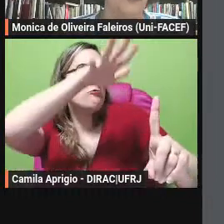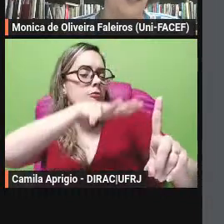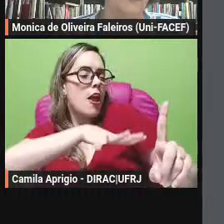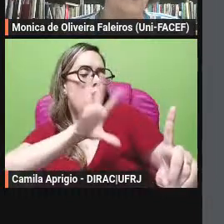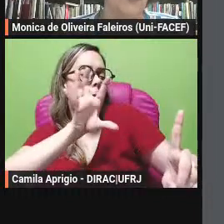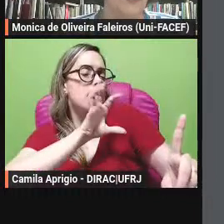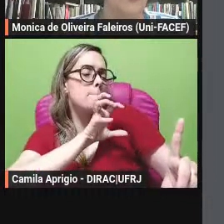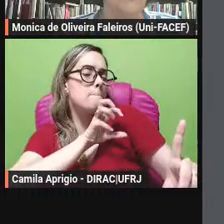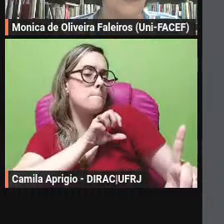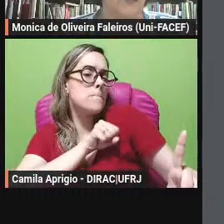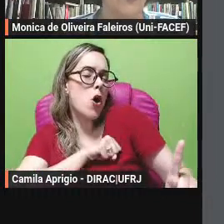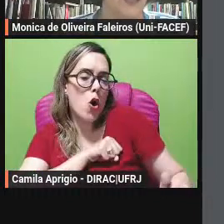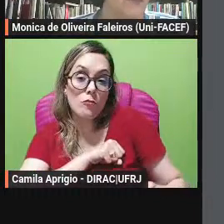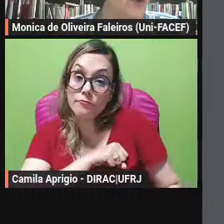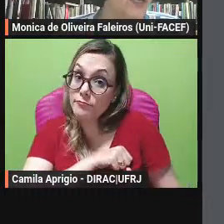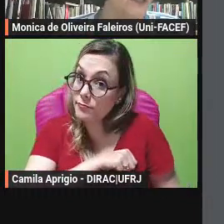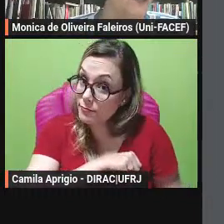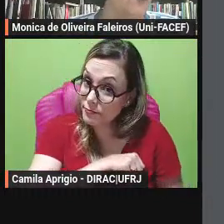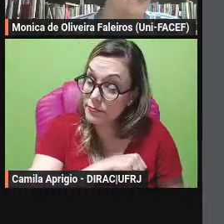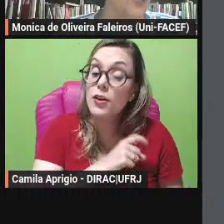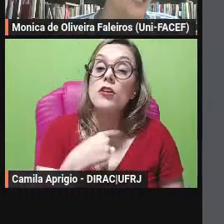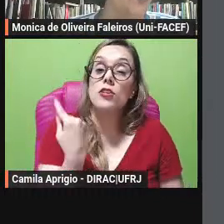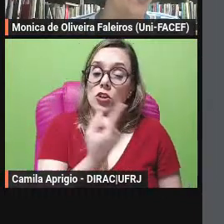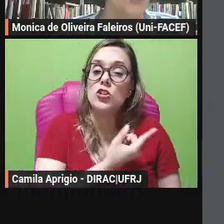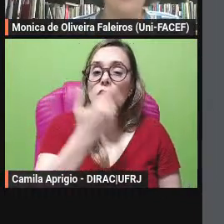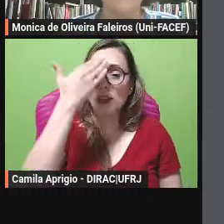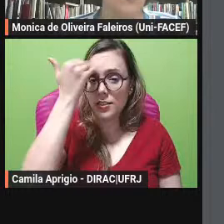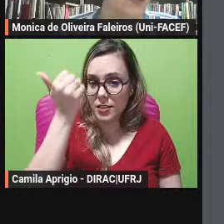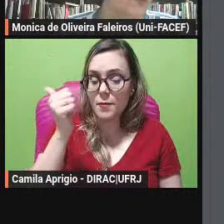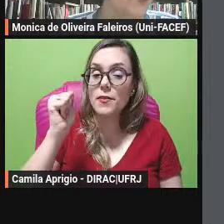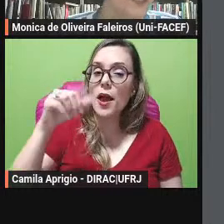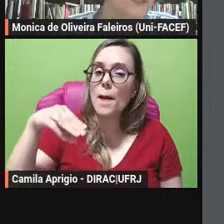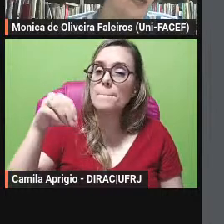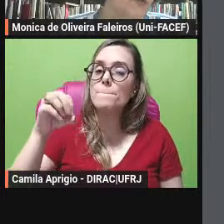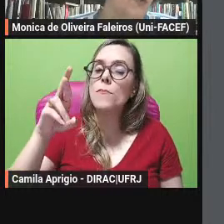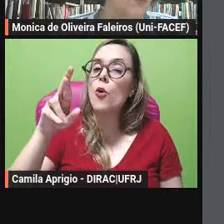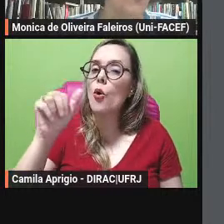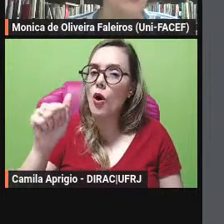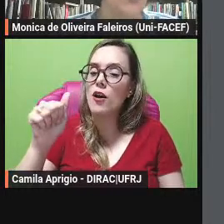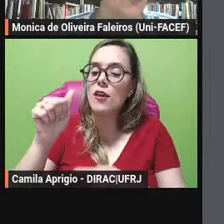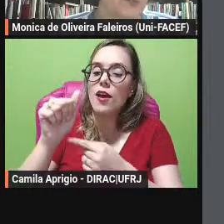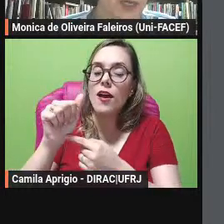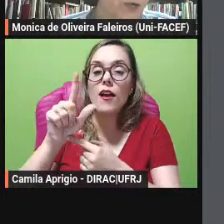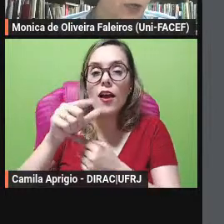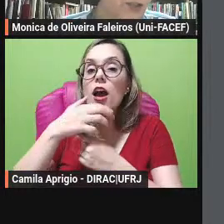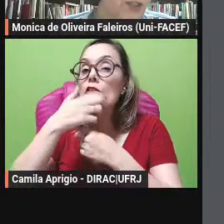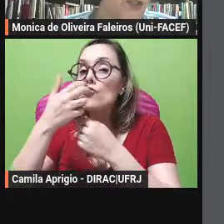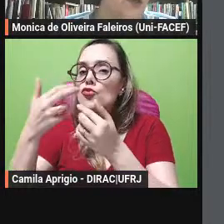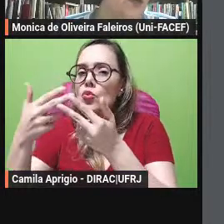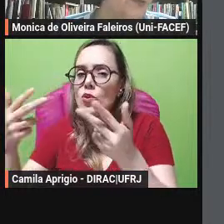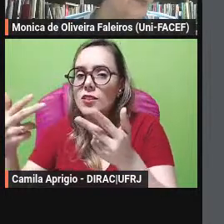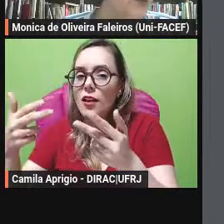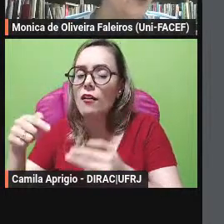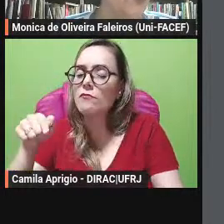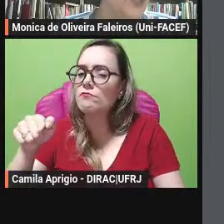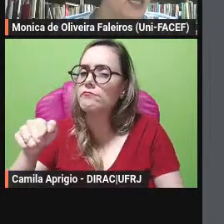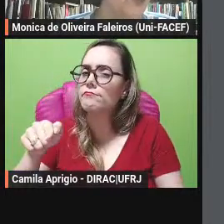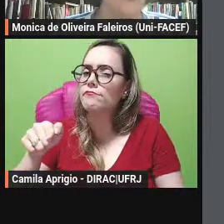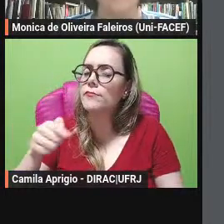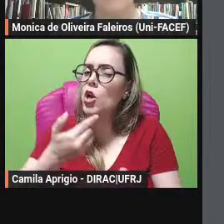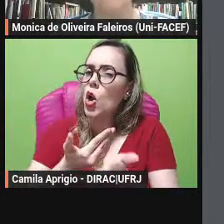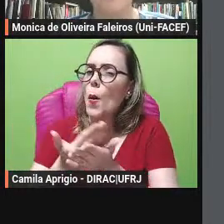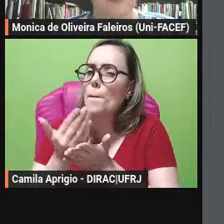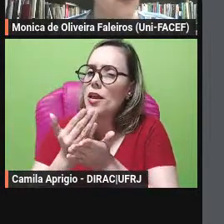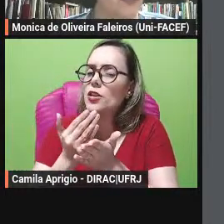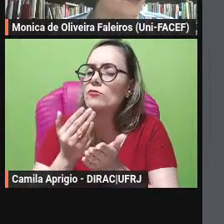traz não é deusa da Amora sugerindo de início a subversão o indício de paródia com o propósito de